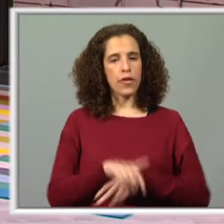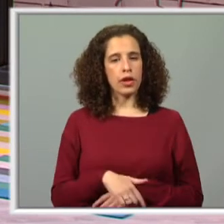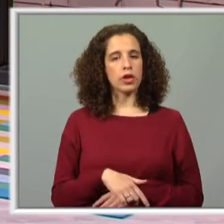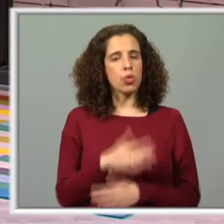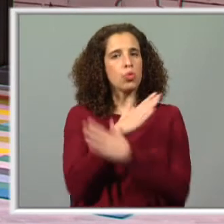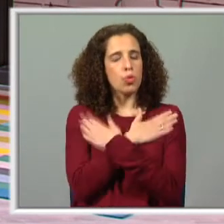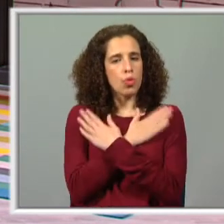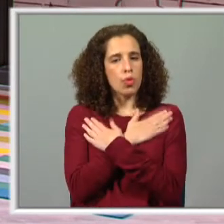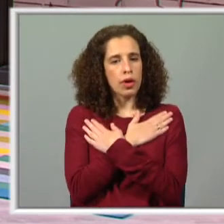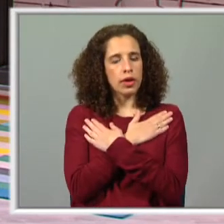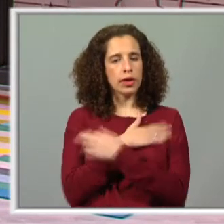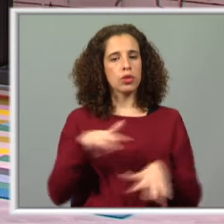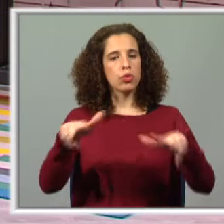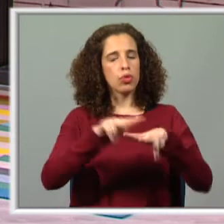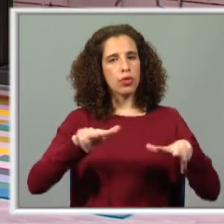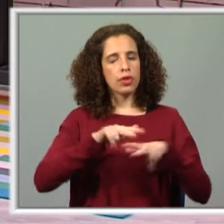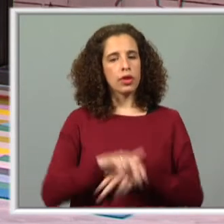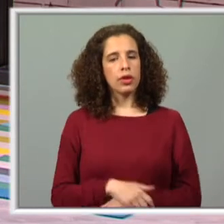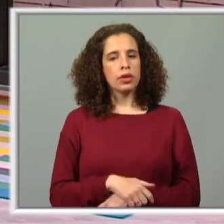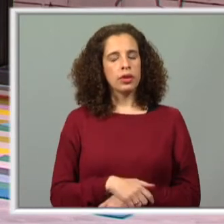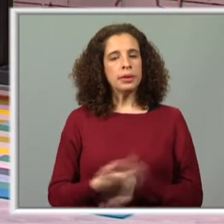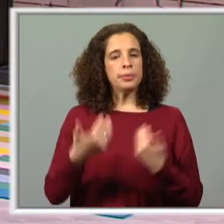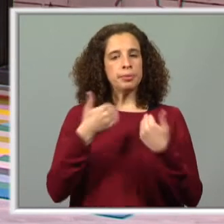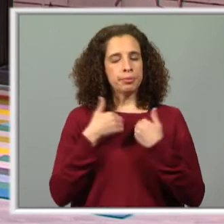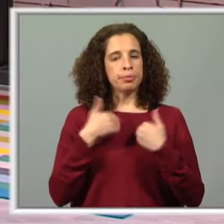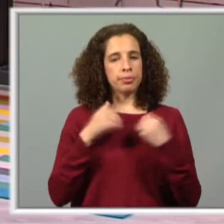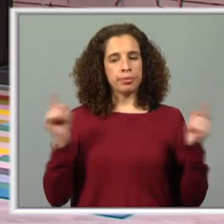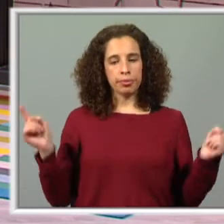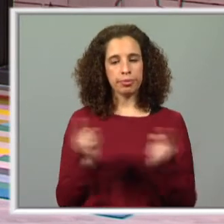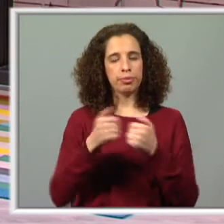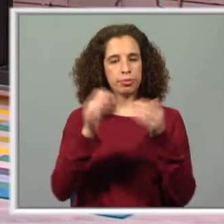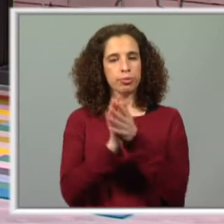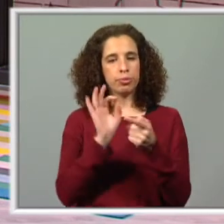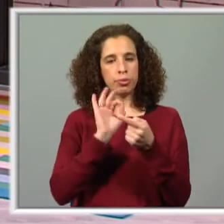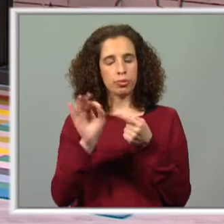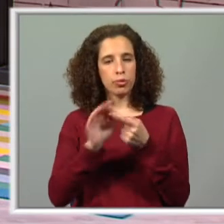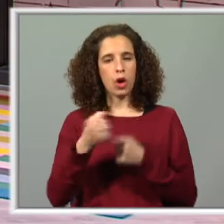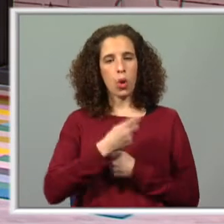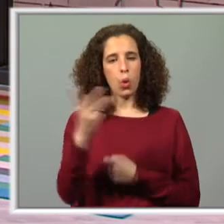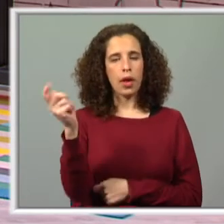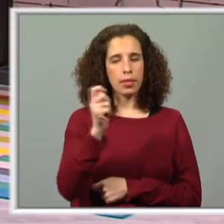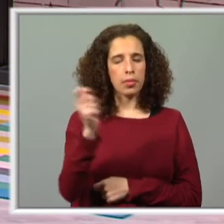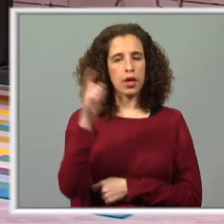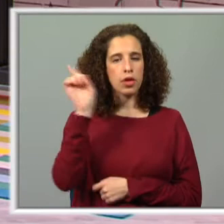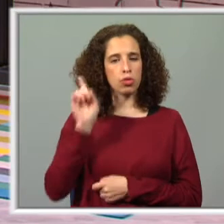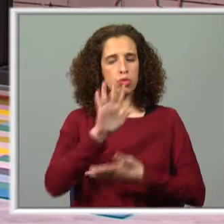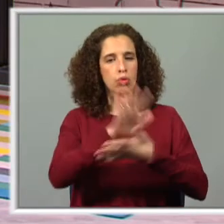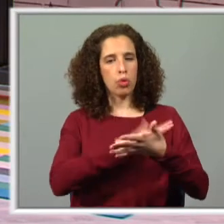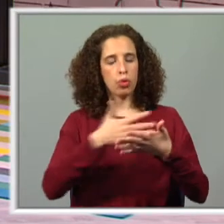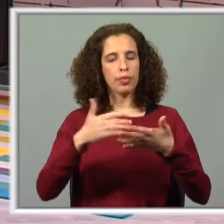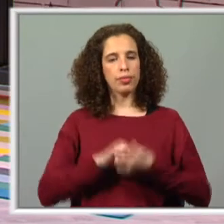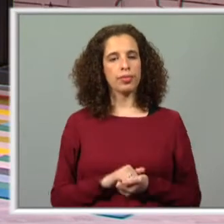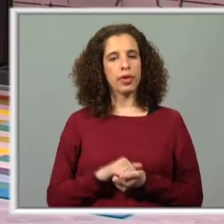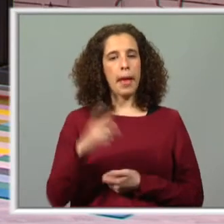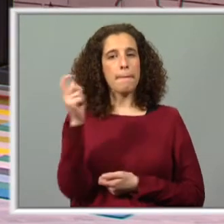este nosso amigo, aqui da animação, nos vai voltar a ajudar a resumir estes aspectos. Quantos meses tem o calendário? Quais